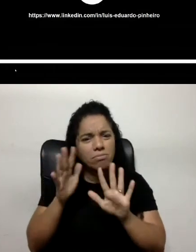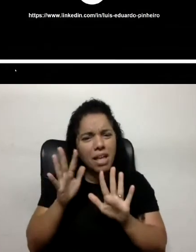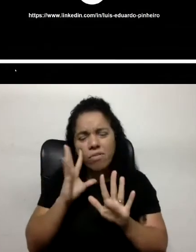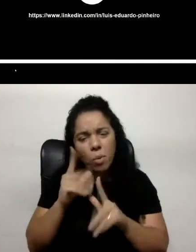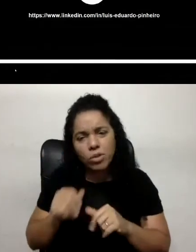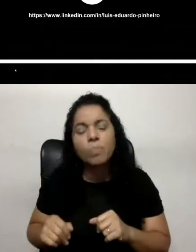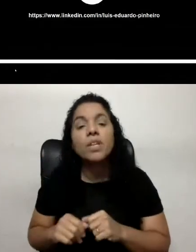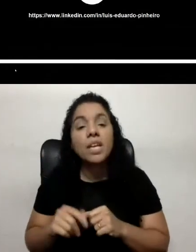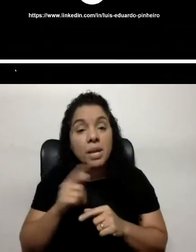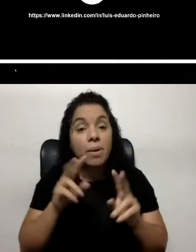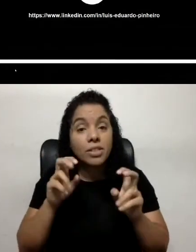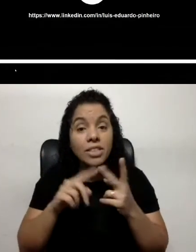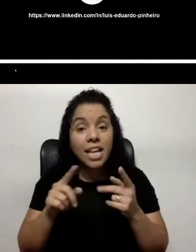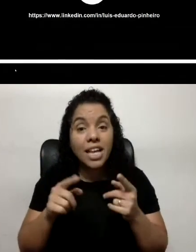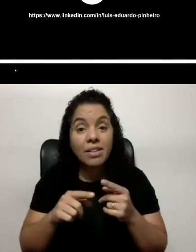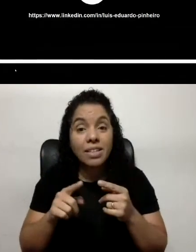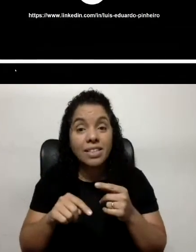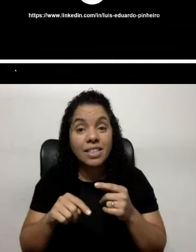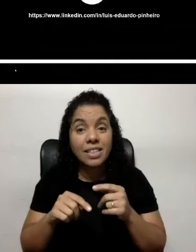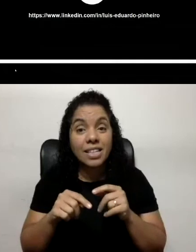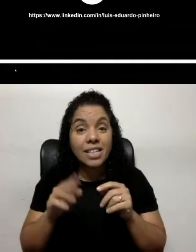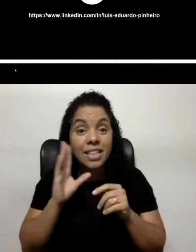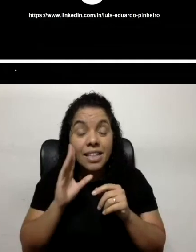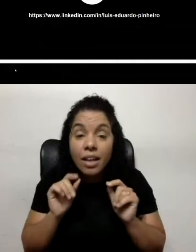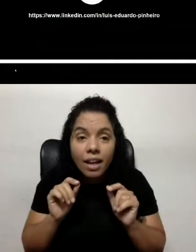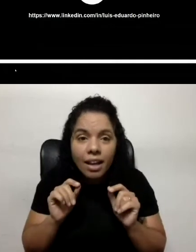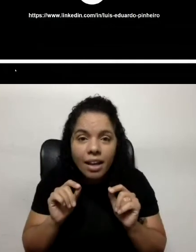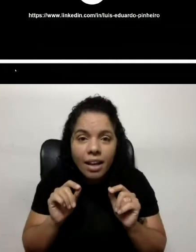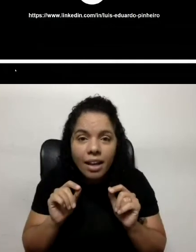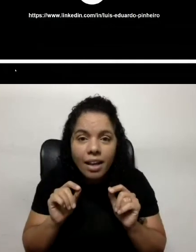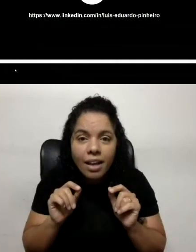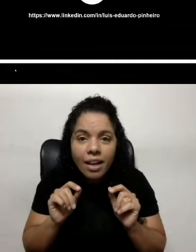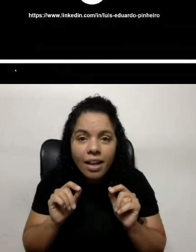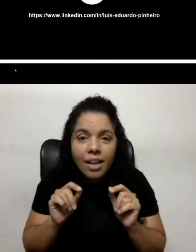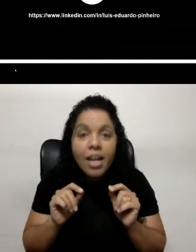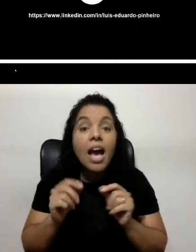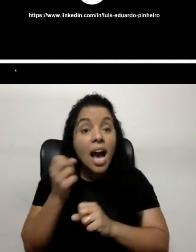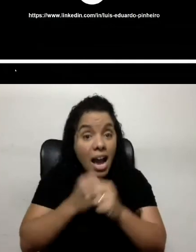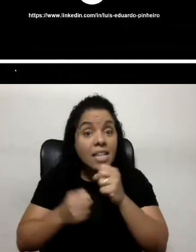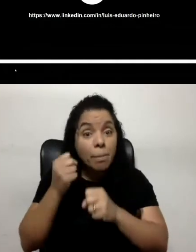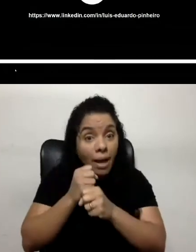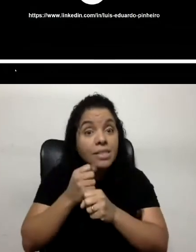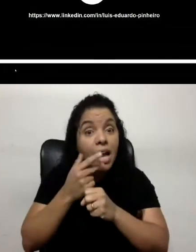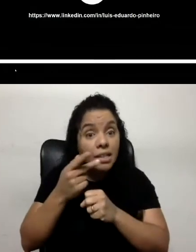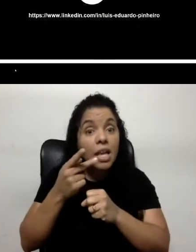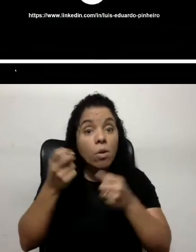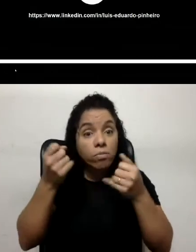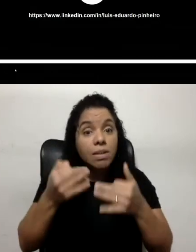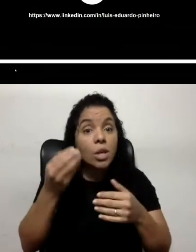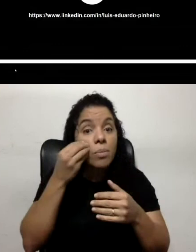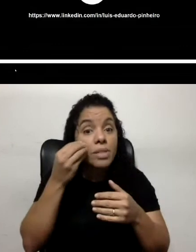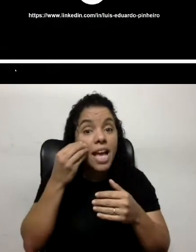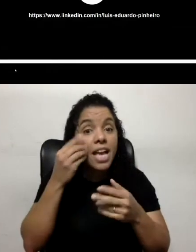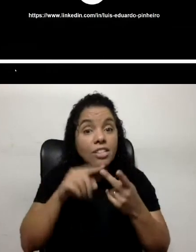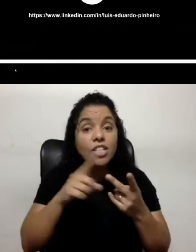é, é um tema interessante, submeti ano passado, eu submeti ano passado falando sobre teste de regressão pra plataforma